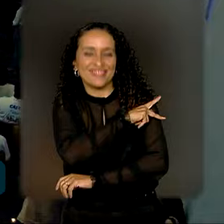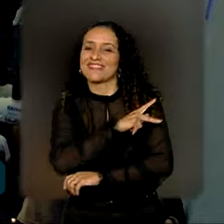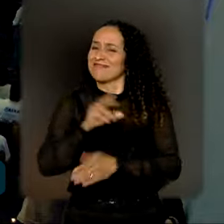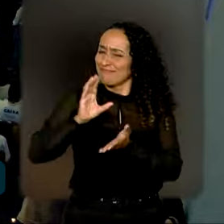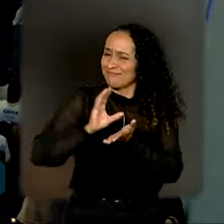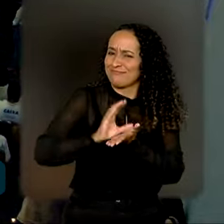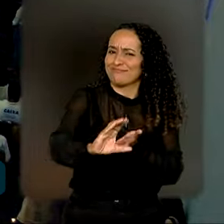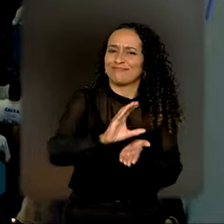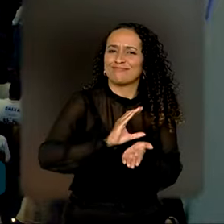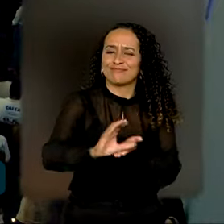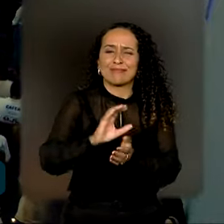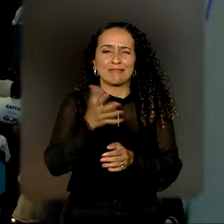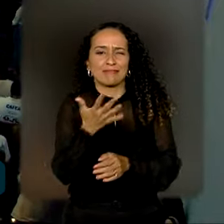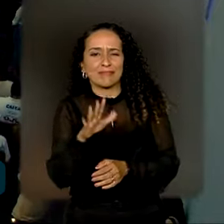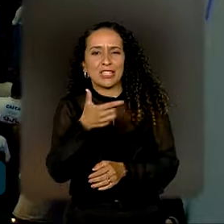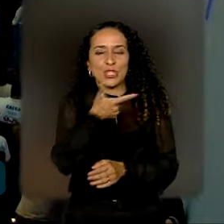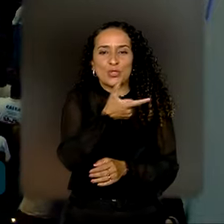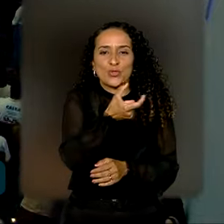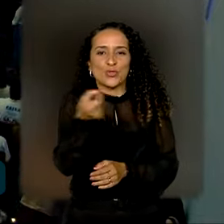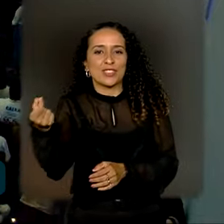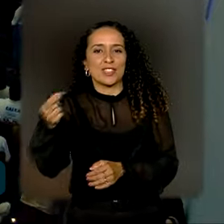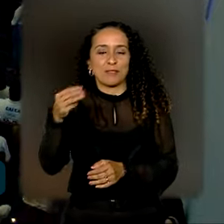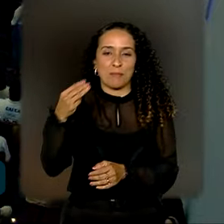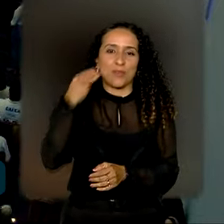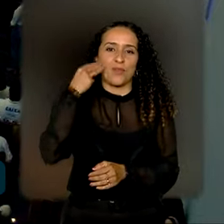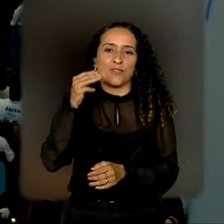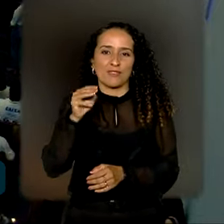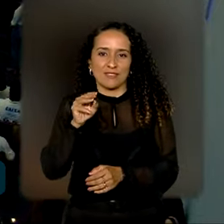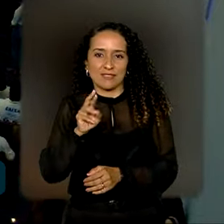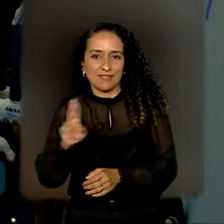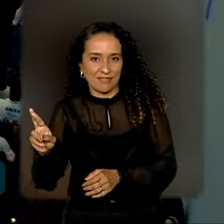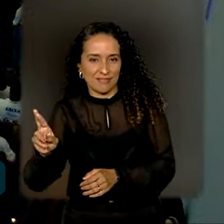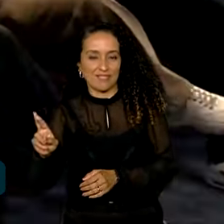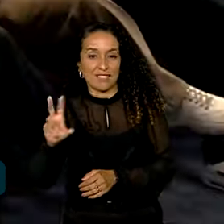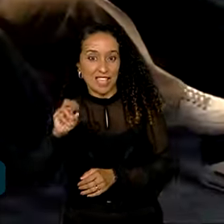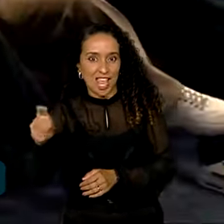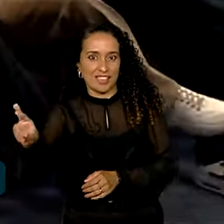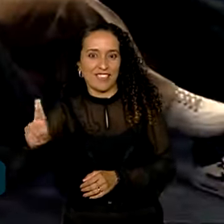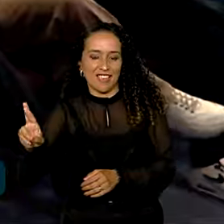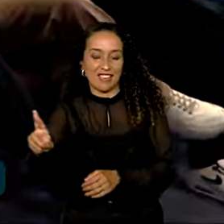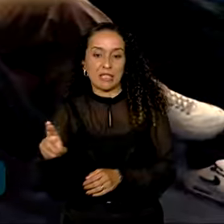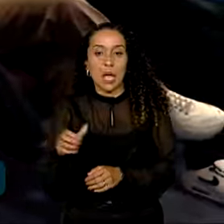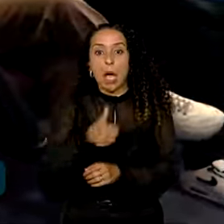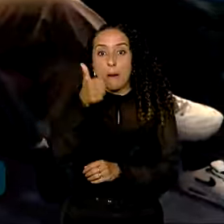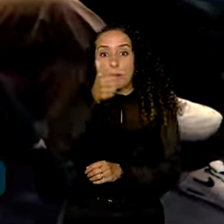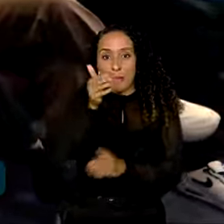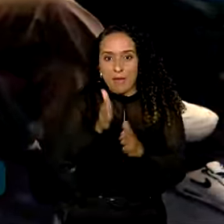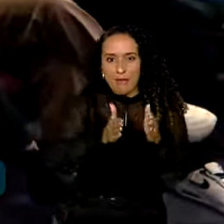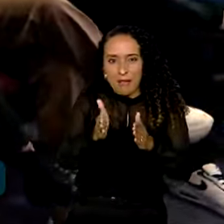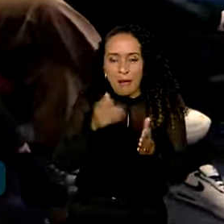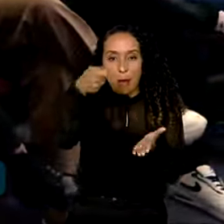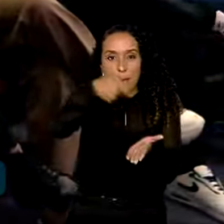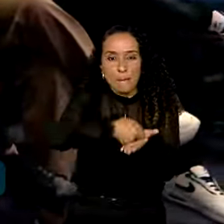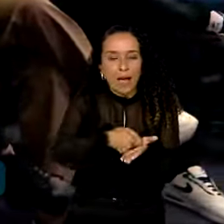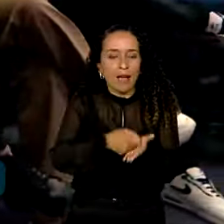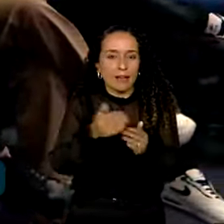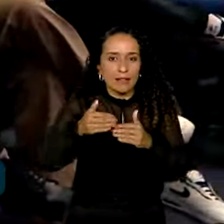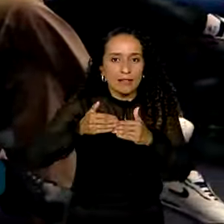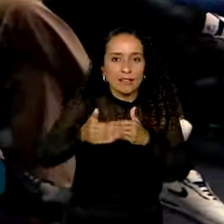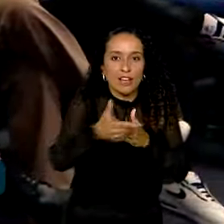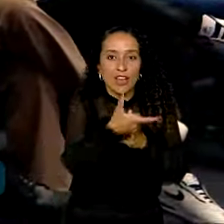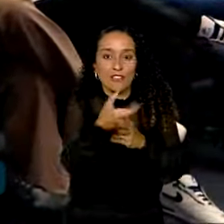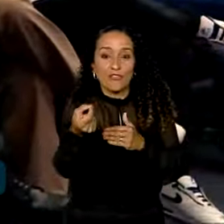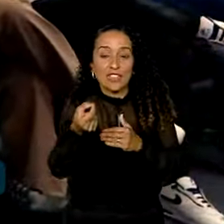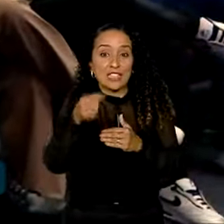investimento de cerca de 200 milhões e meio de reais. A primeira parcela será paga já a partir de